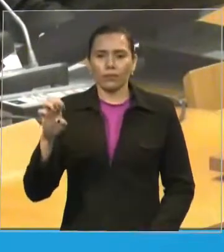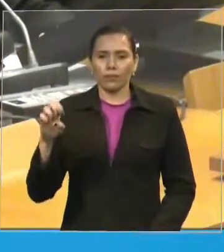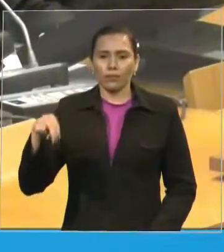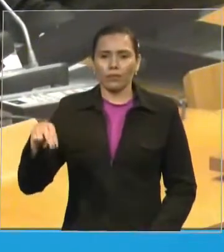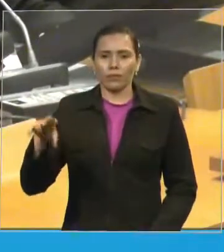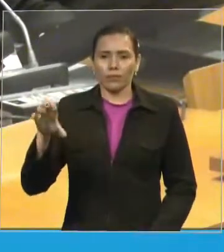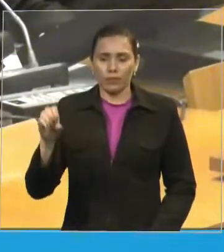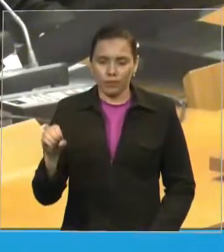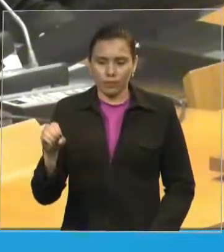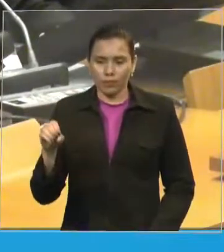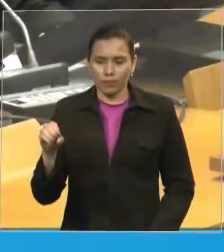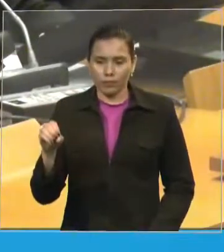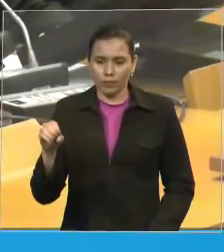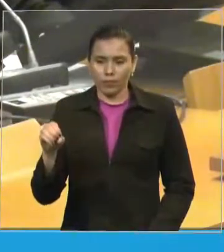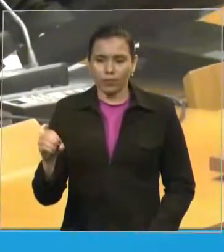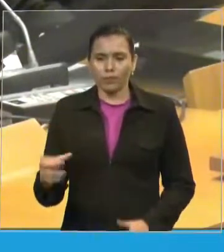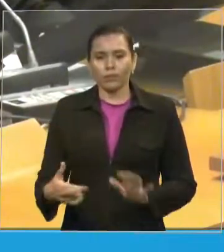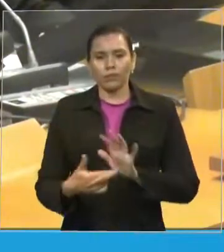governador do estado